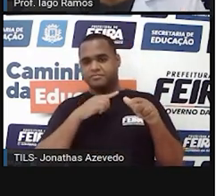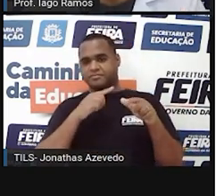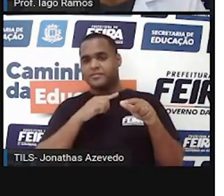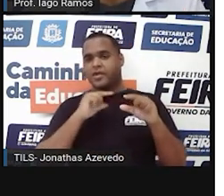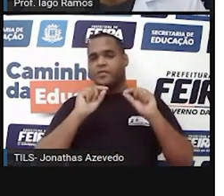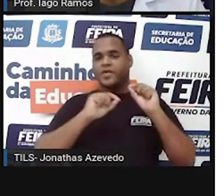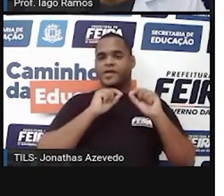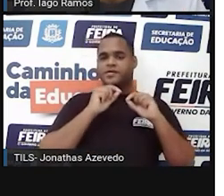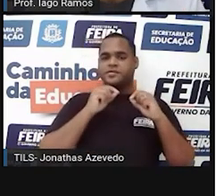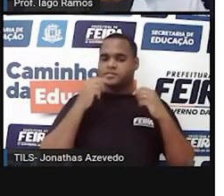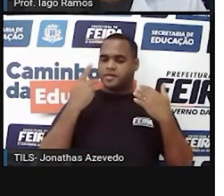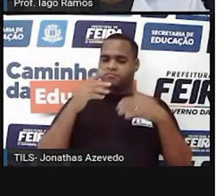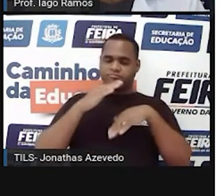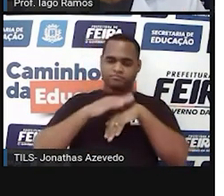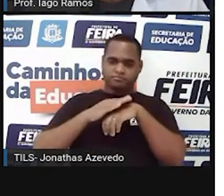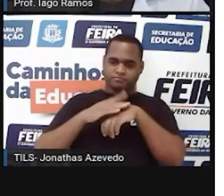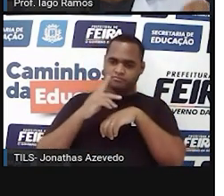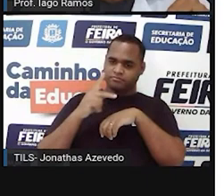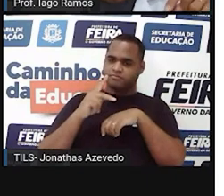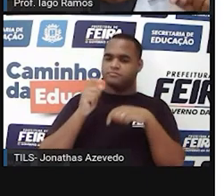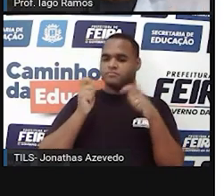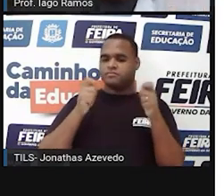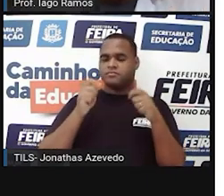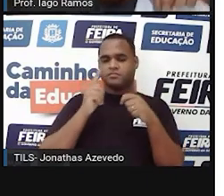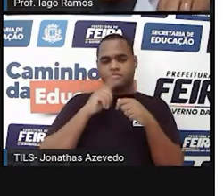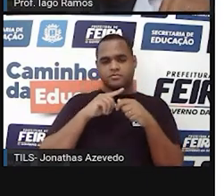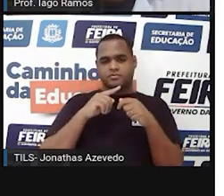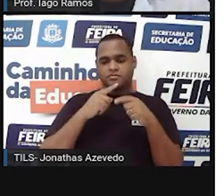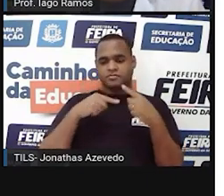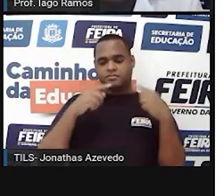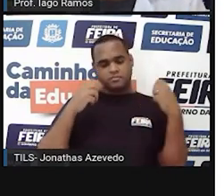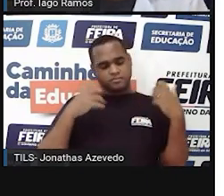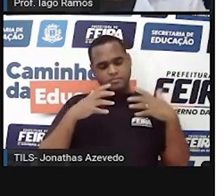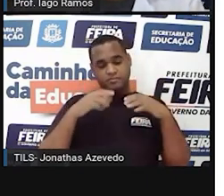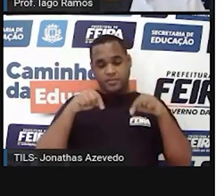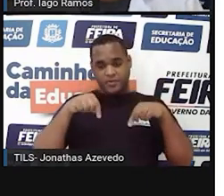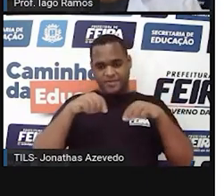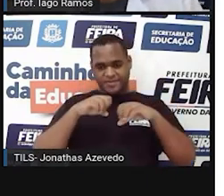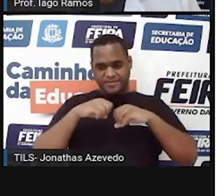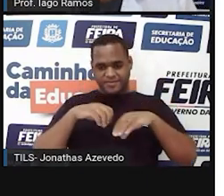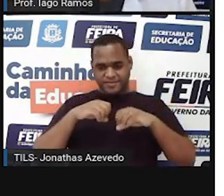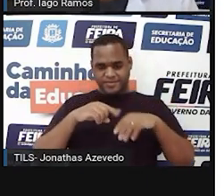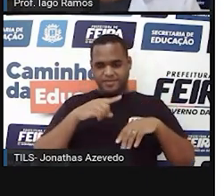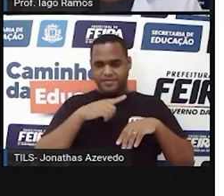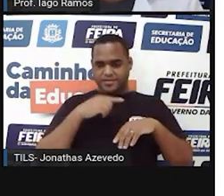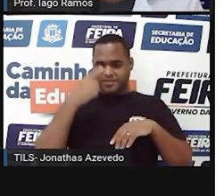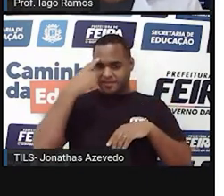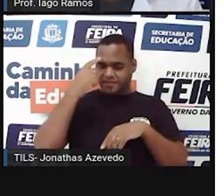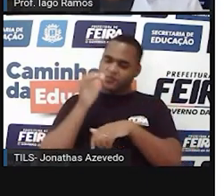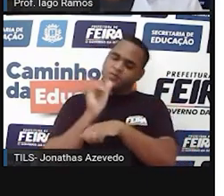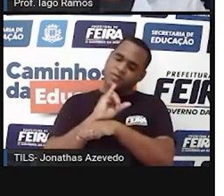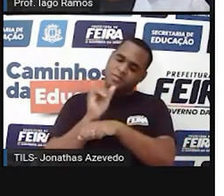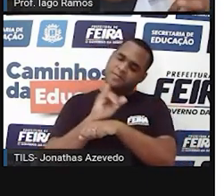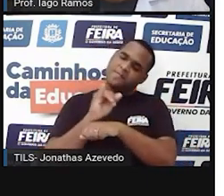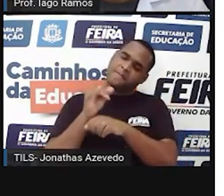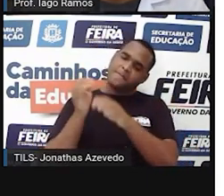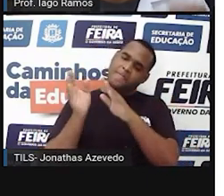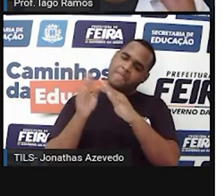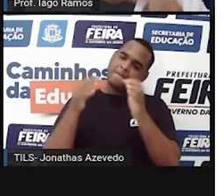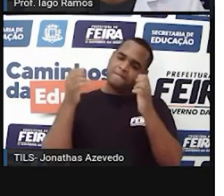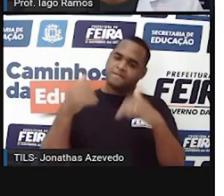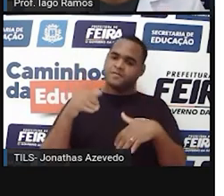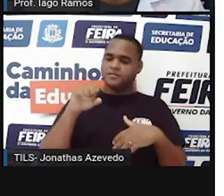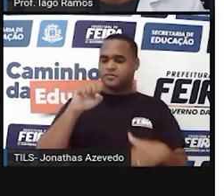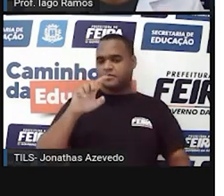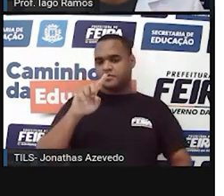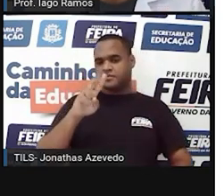você, né, lá na aula, nessa aula aqui, que está lá no canal do YouTube da Seduc